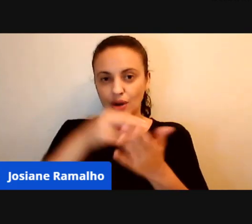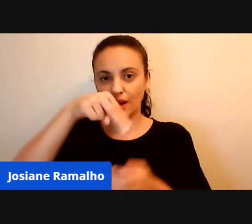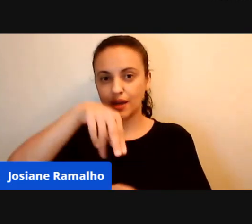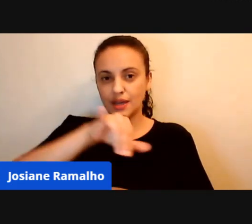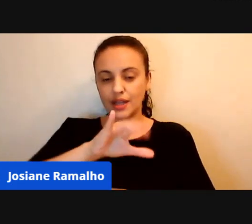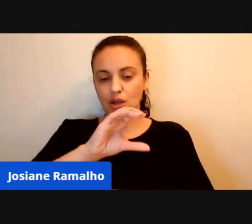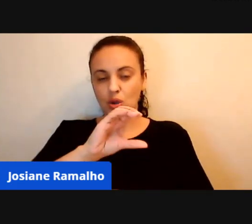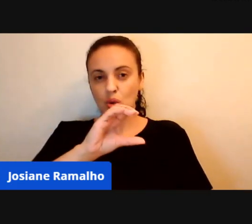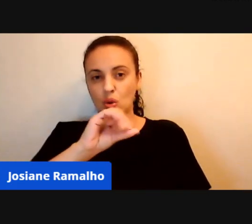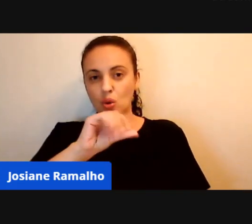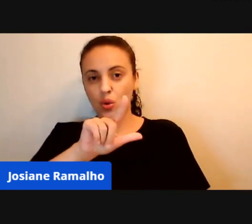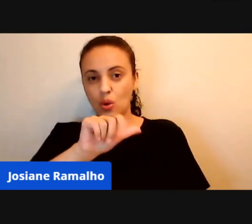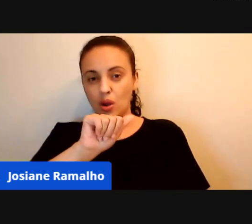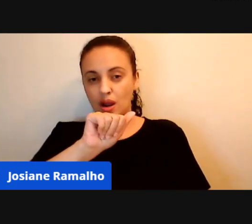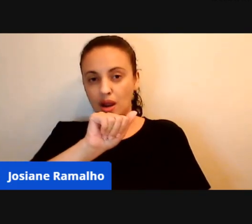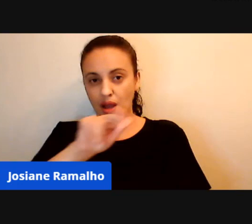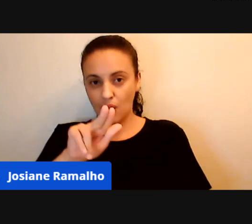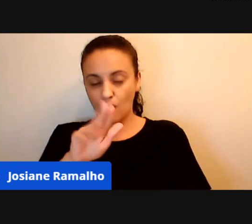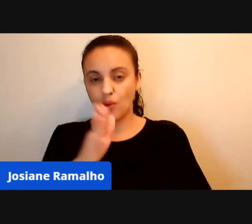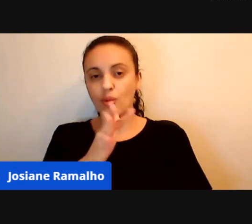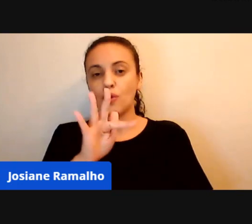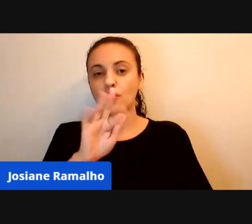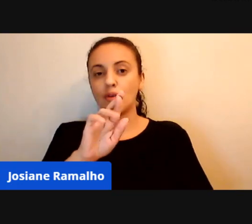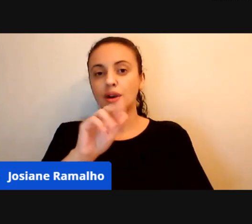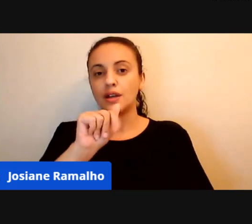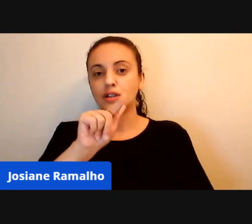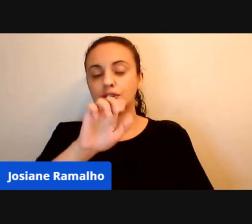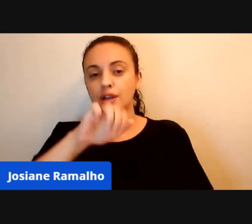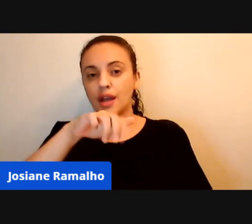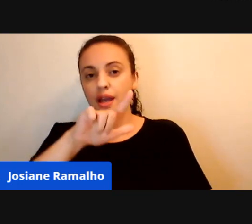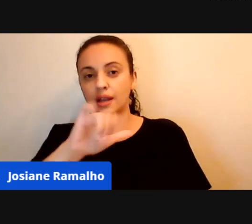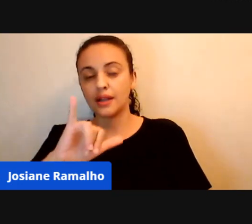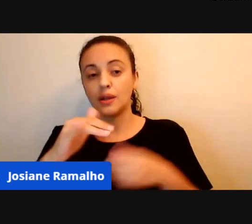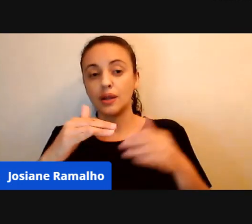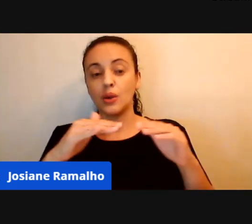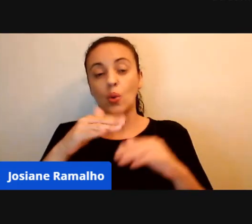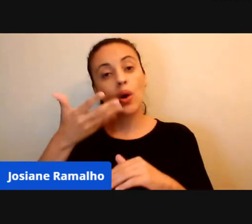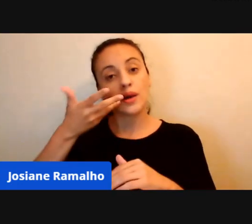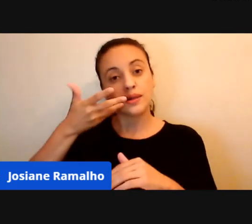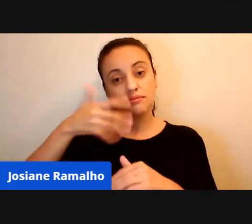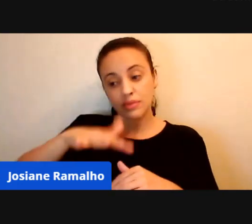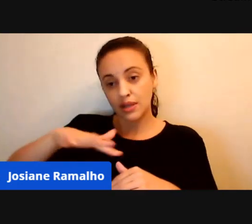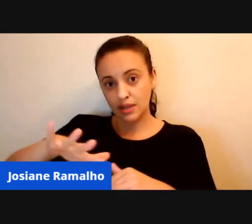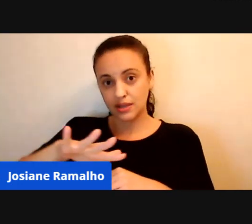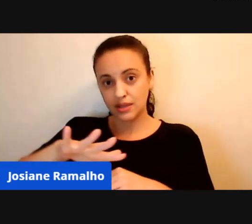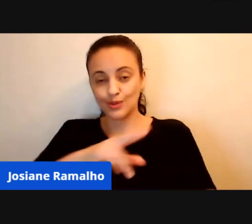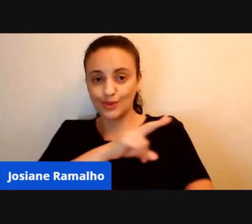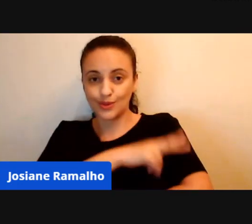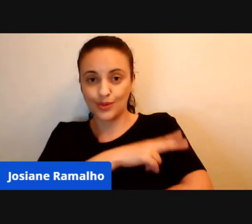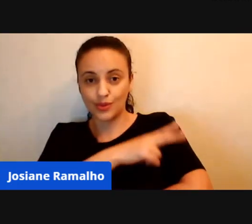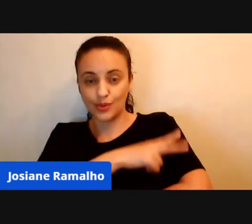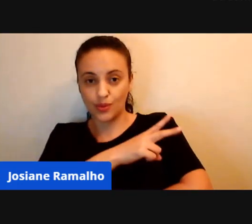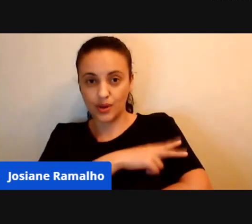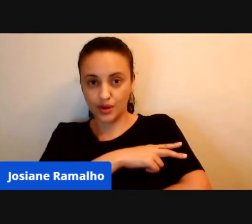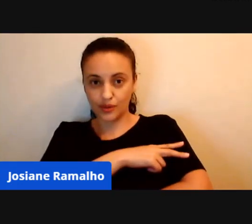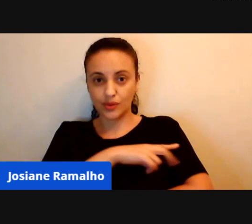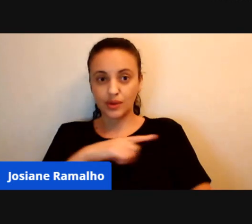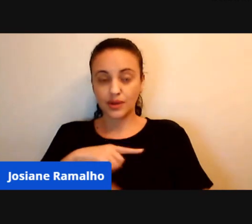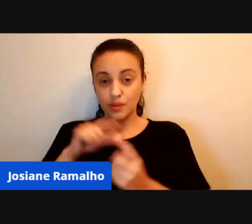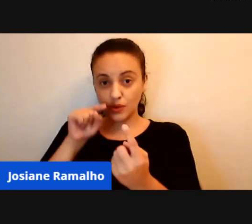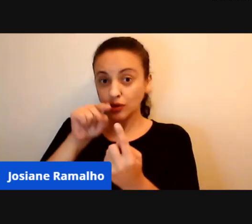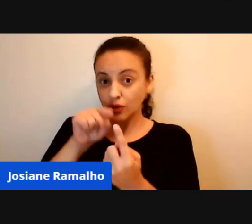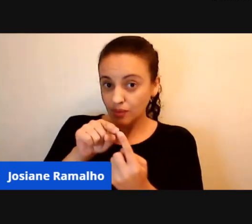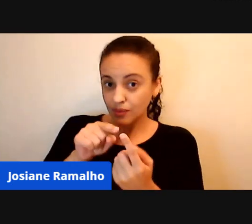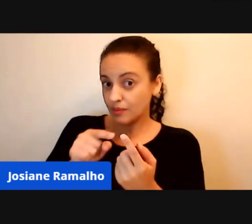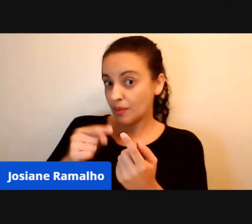ela tem essa perspectiva de acolhimento, né, manter o vínculo, nós avaliamos se o vínculo está, está